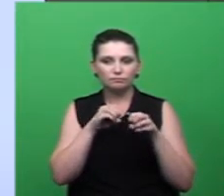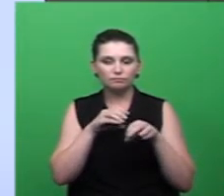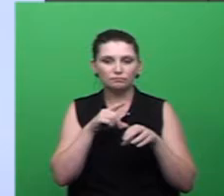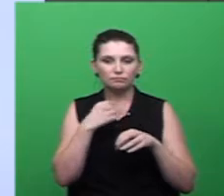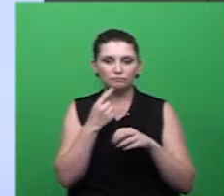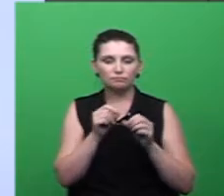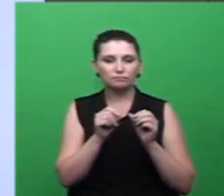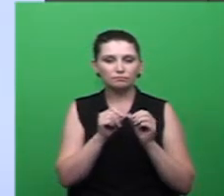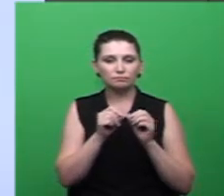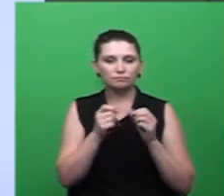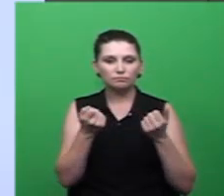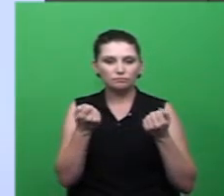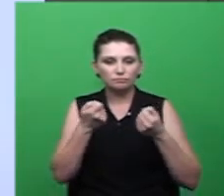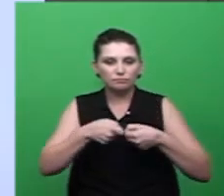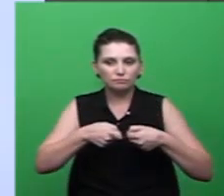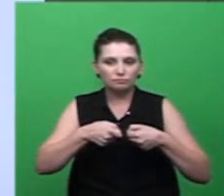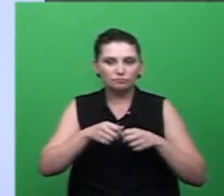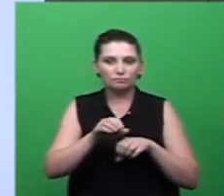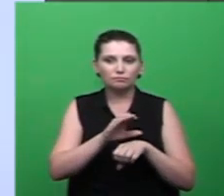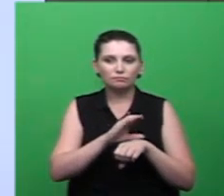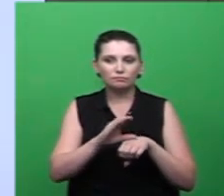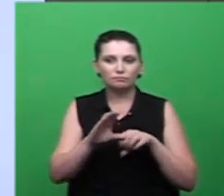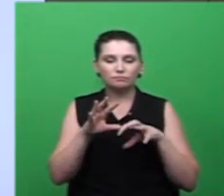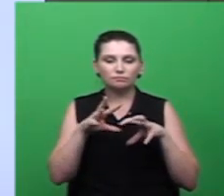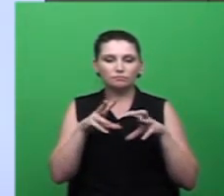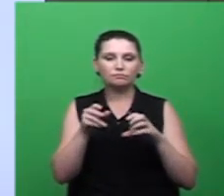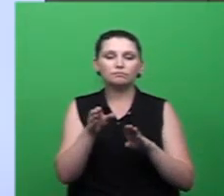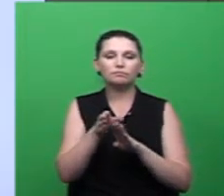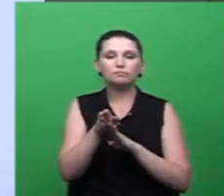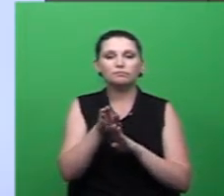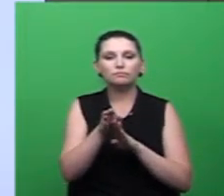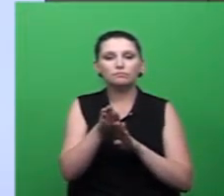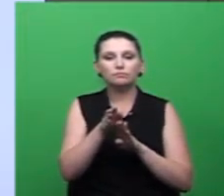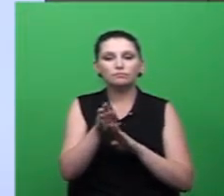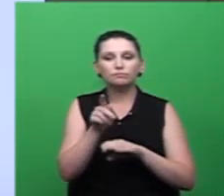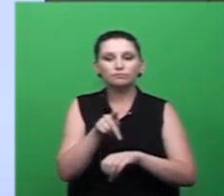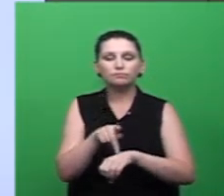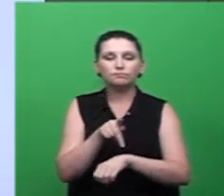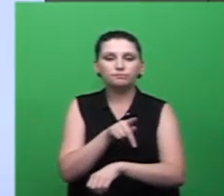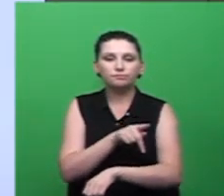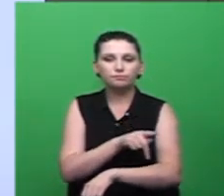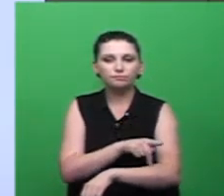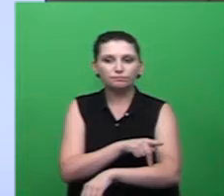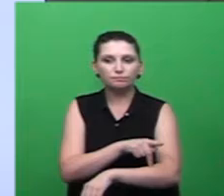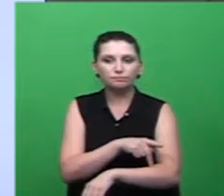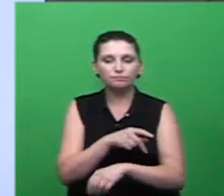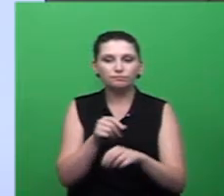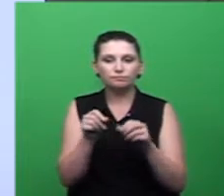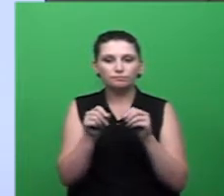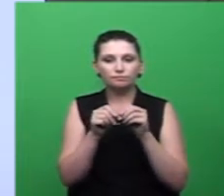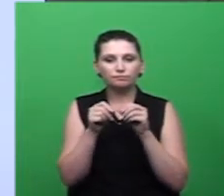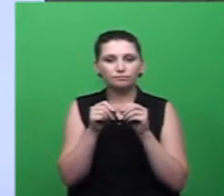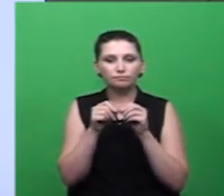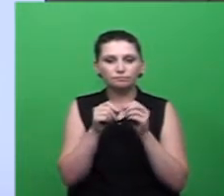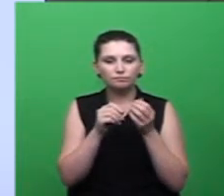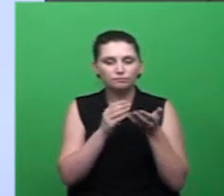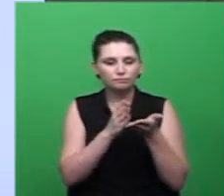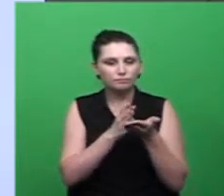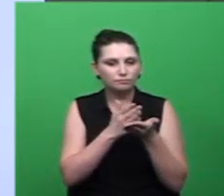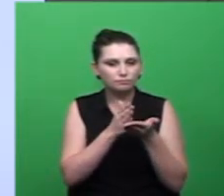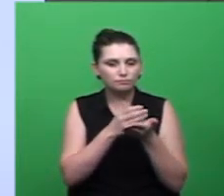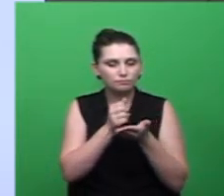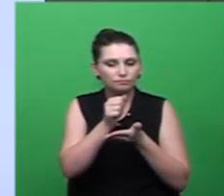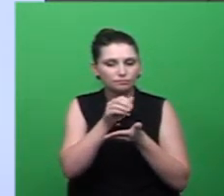capacitação? Então, os coordenadores pedagógicos da Secretaria de Educação confeccionaram um caderno de atividades,